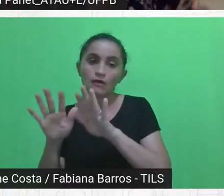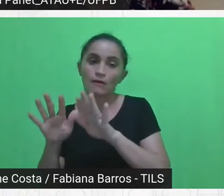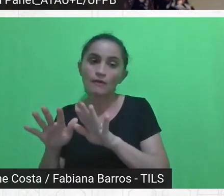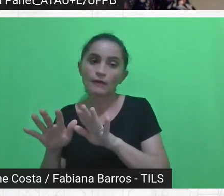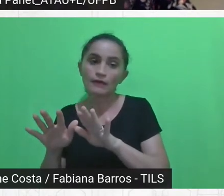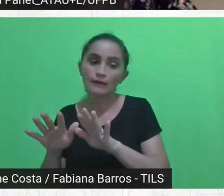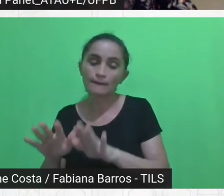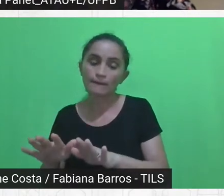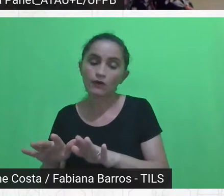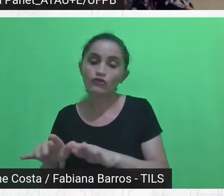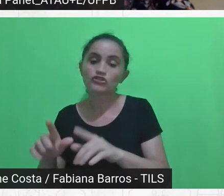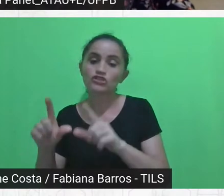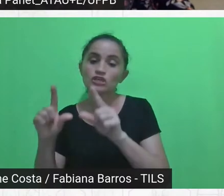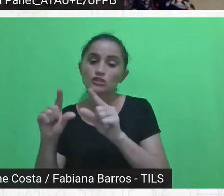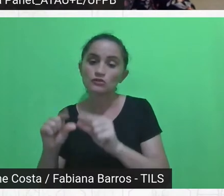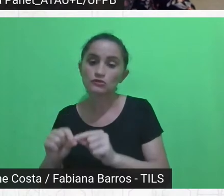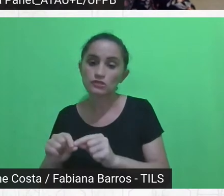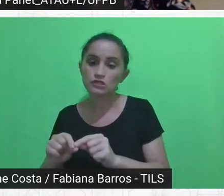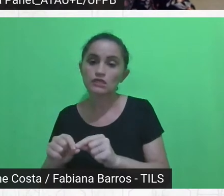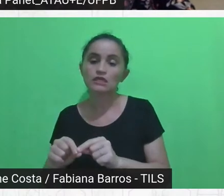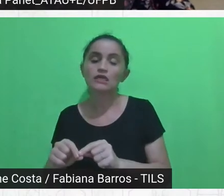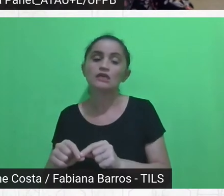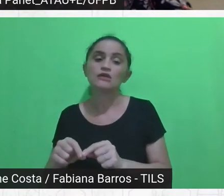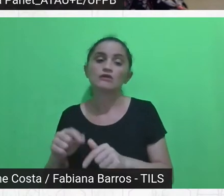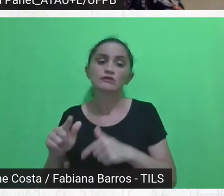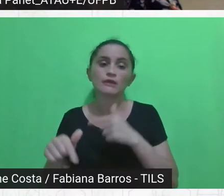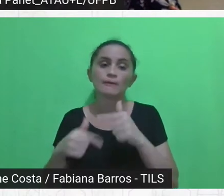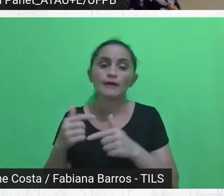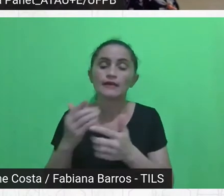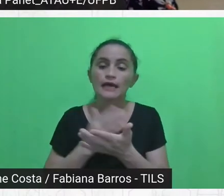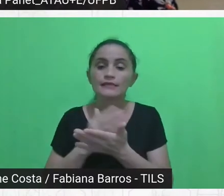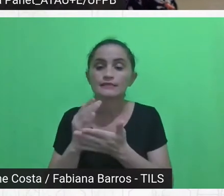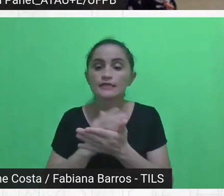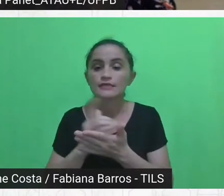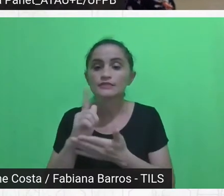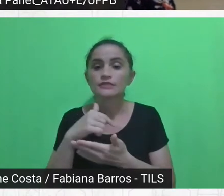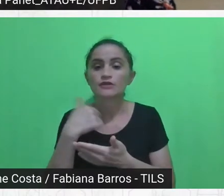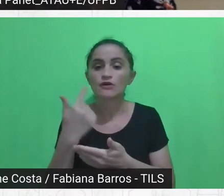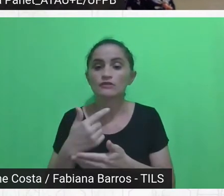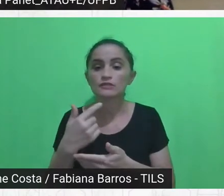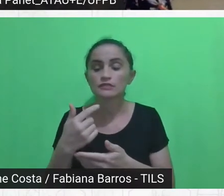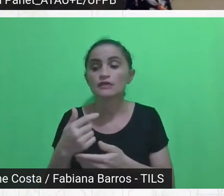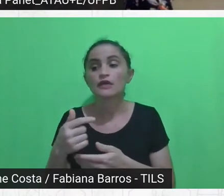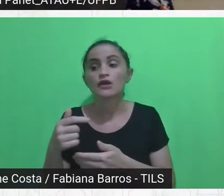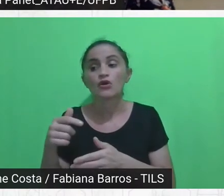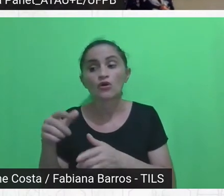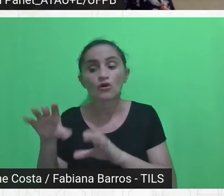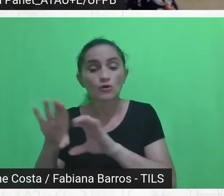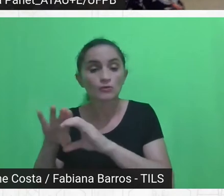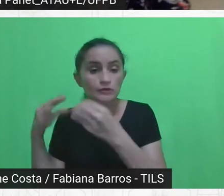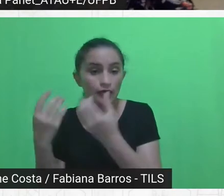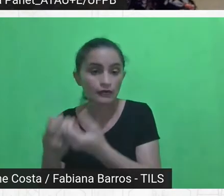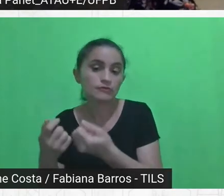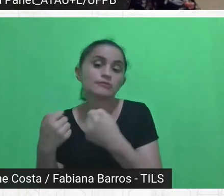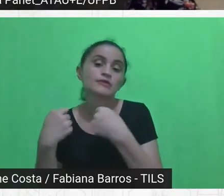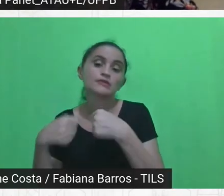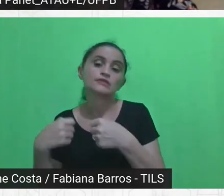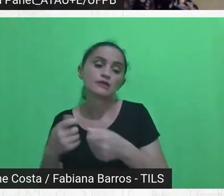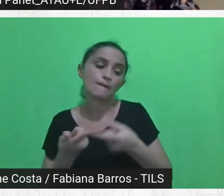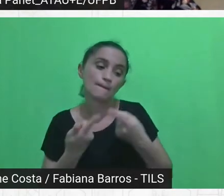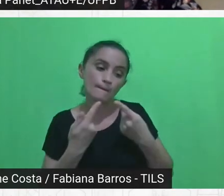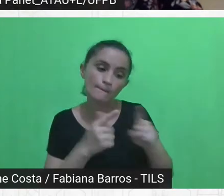muitas vezes a gente pode se posicionar contra o próprio Estado, e aí tem mais uma